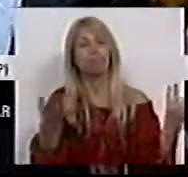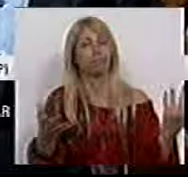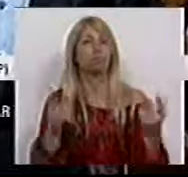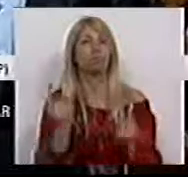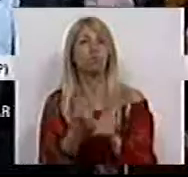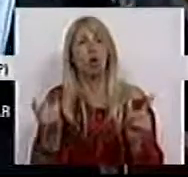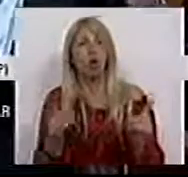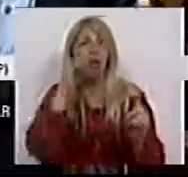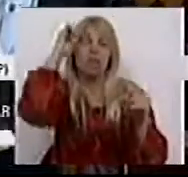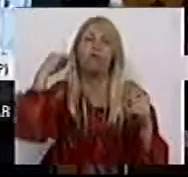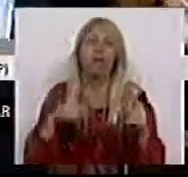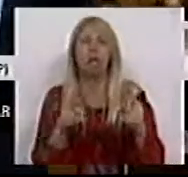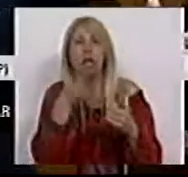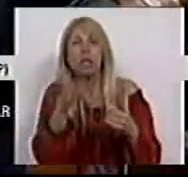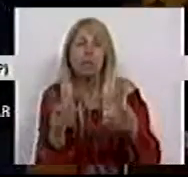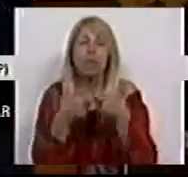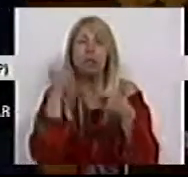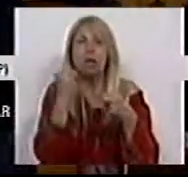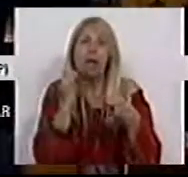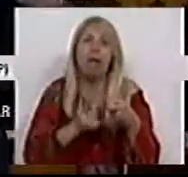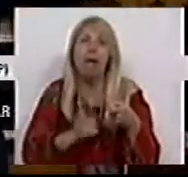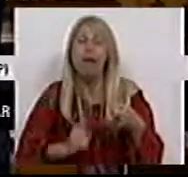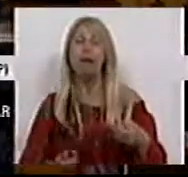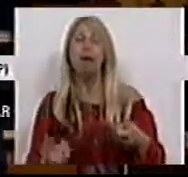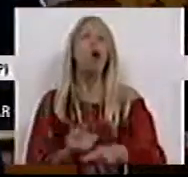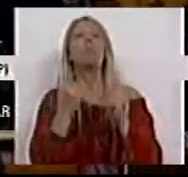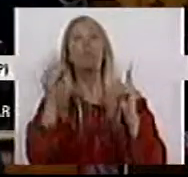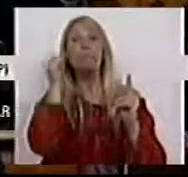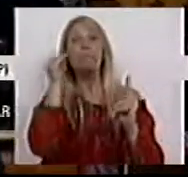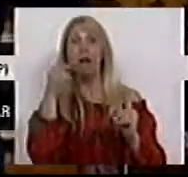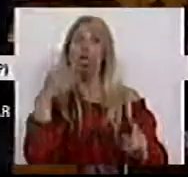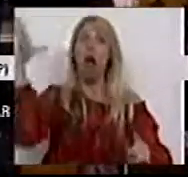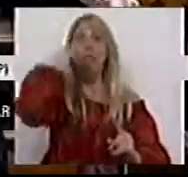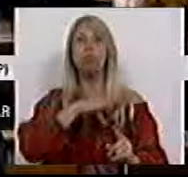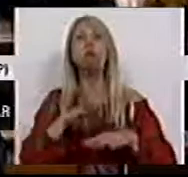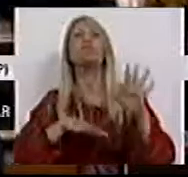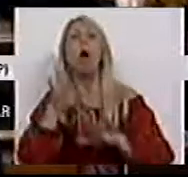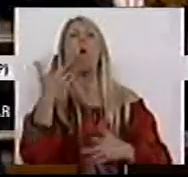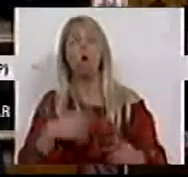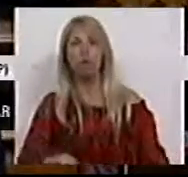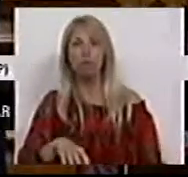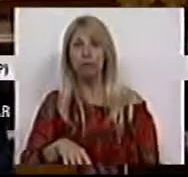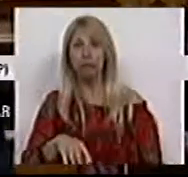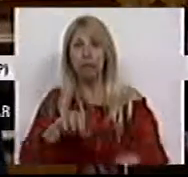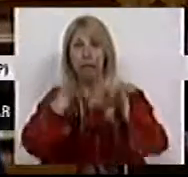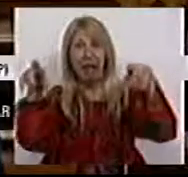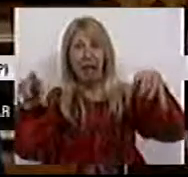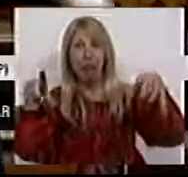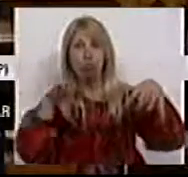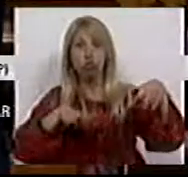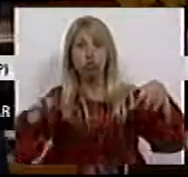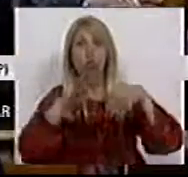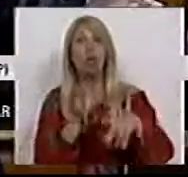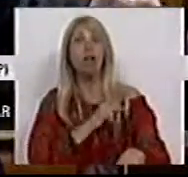ser tipificado. Porque a praxe abusiva comete-se aonde? No campus universitário, a 5